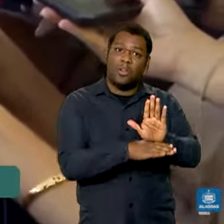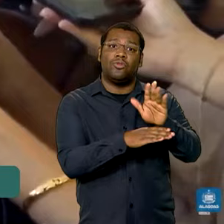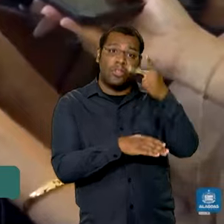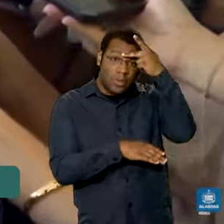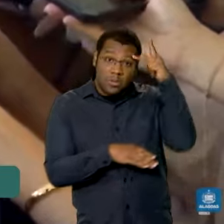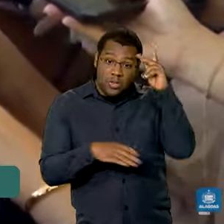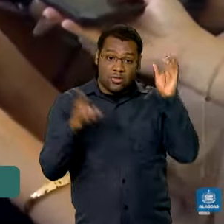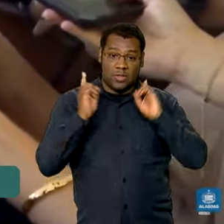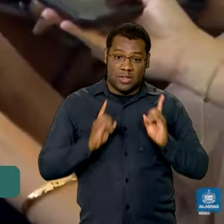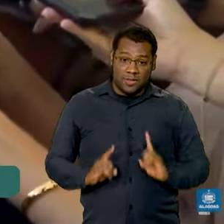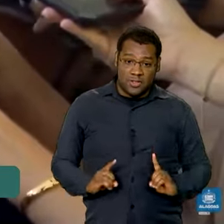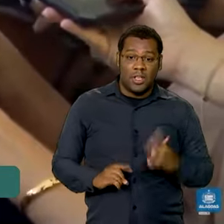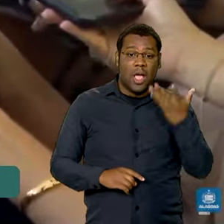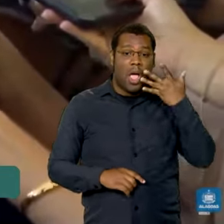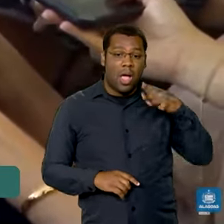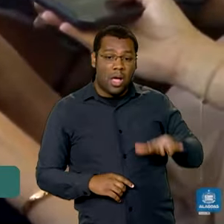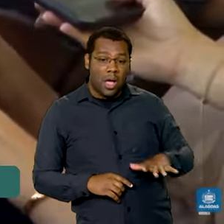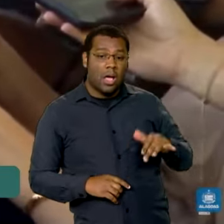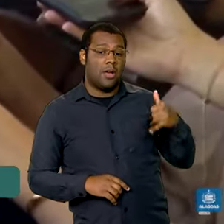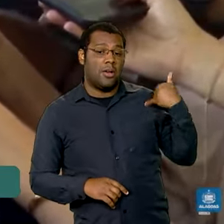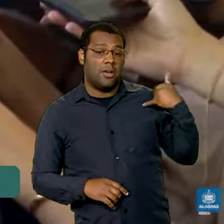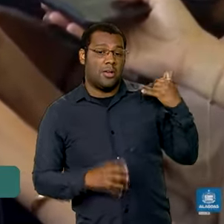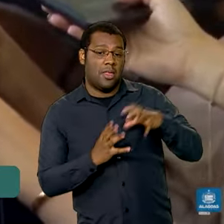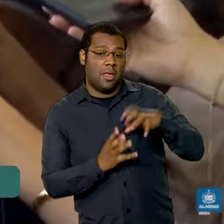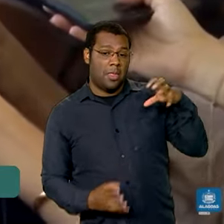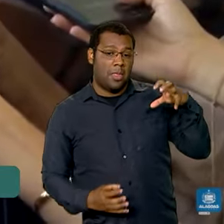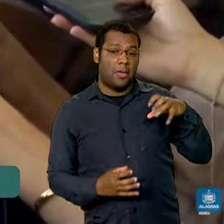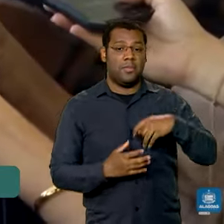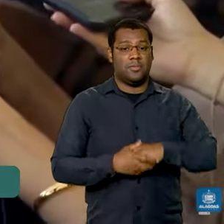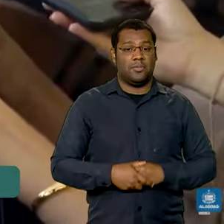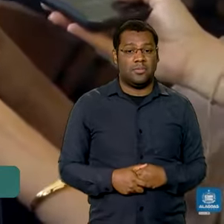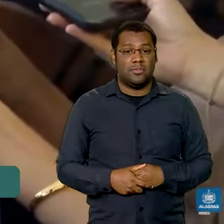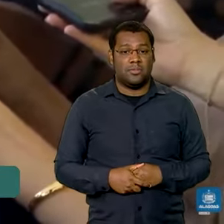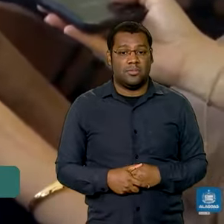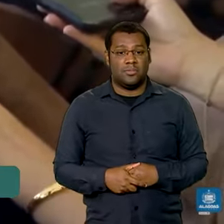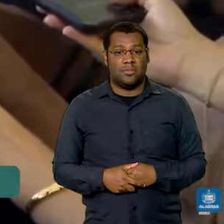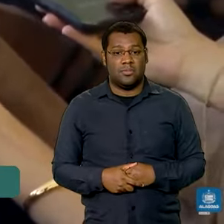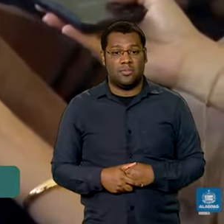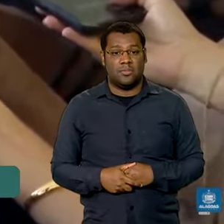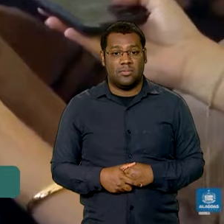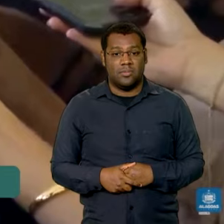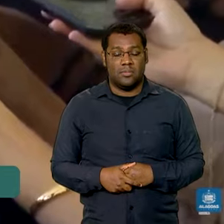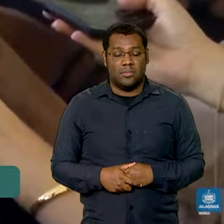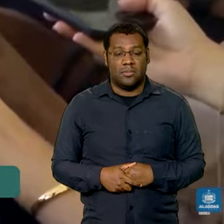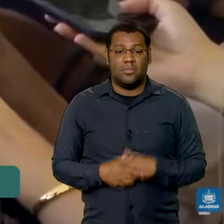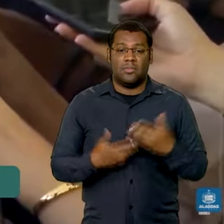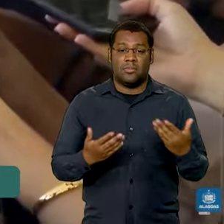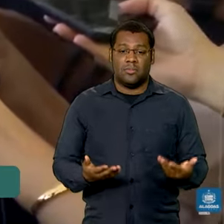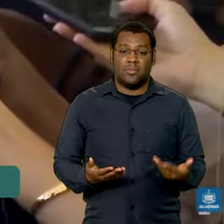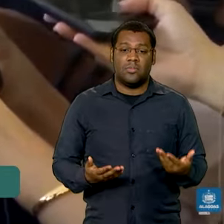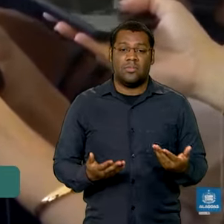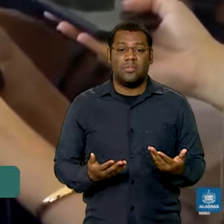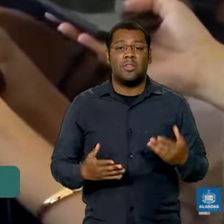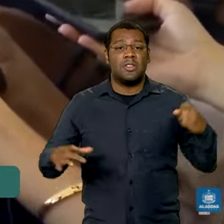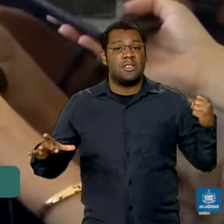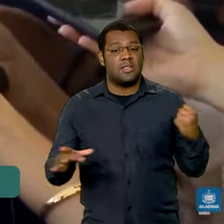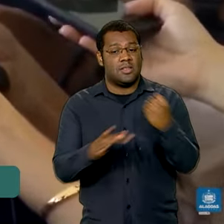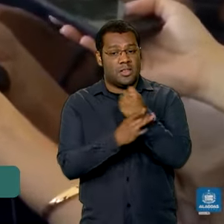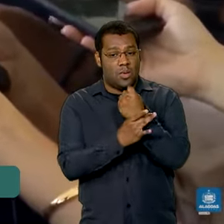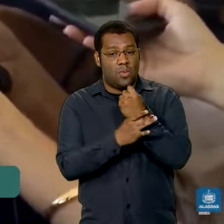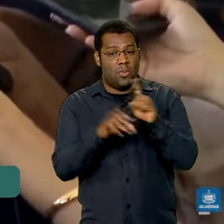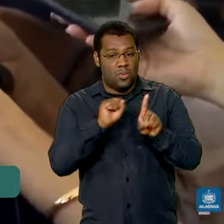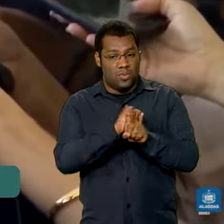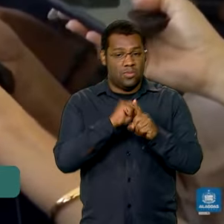crianças, idosos, nos deslocamentos para os serviços da área social. Garantir que a gente tenha também